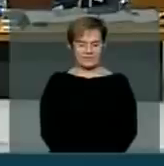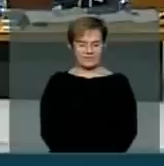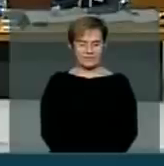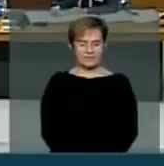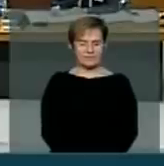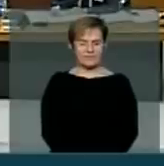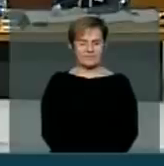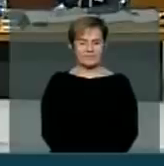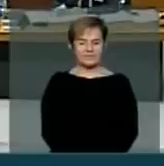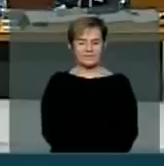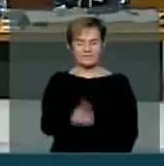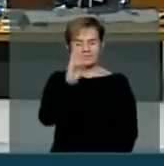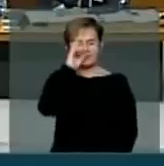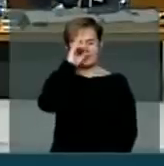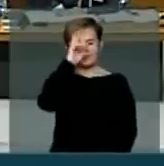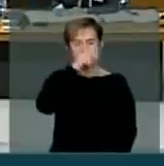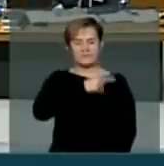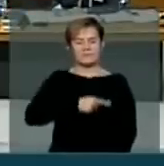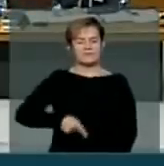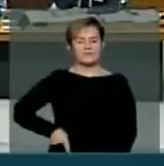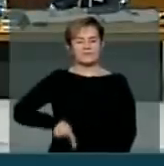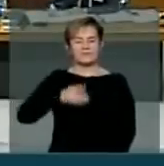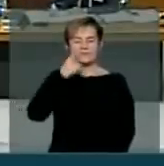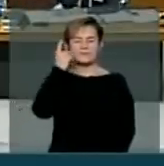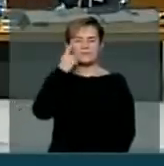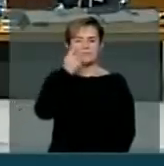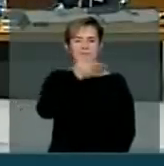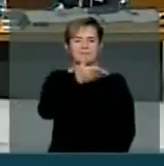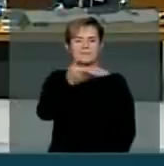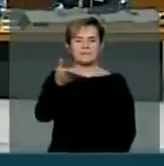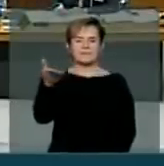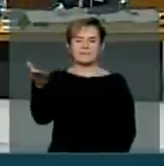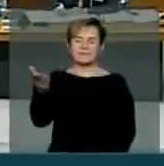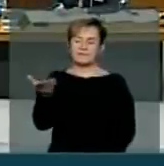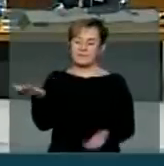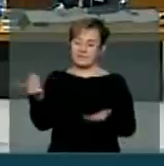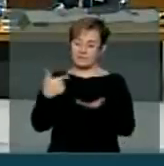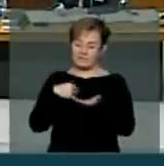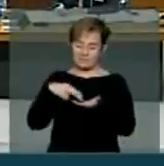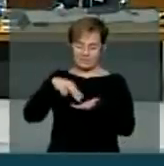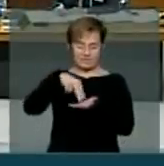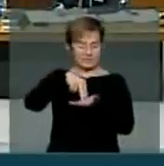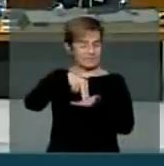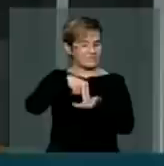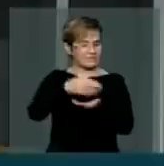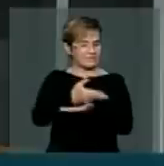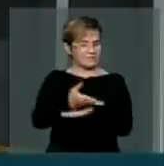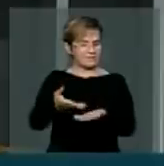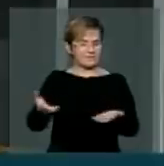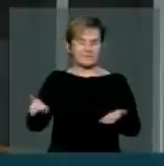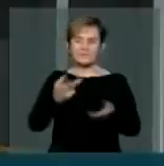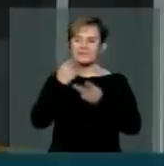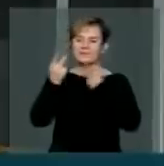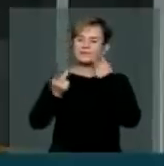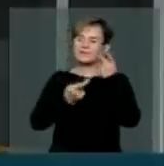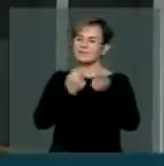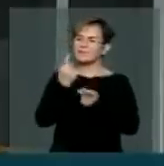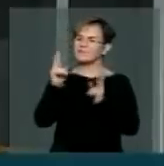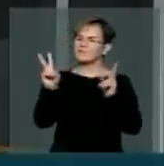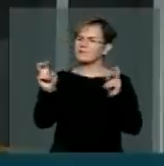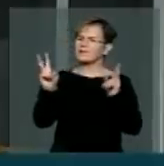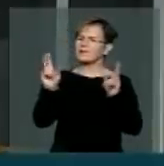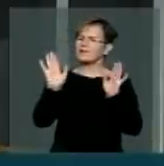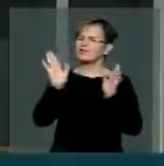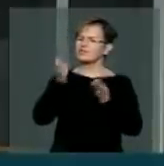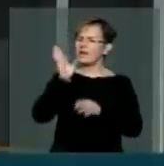Senhor Presidente, senhores deputados, senhoras deputadas, eu volto a esta tribuna para falar de um assunto que já é